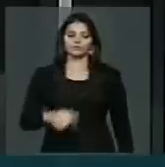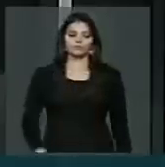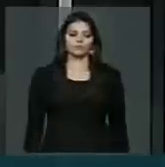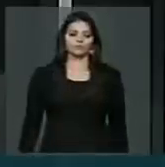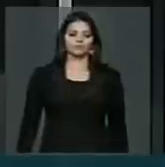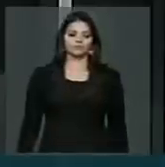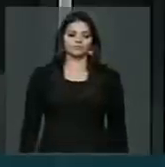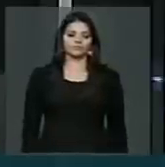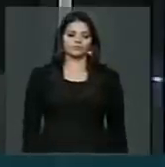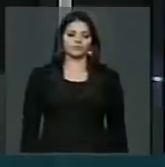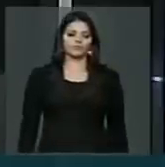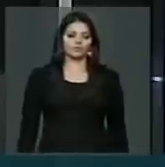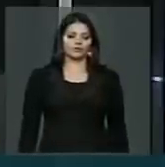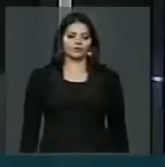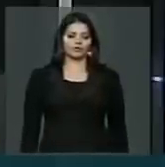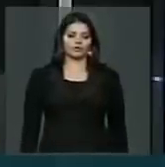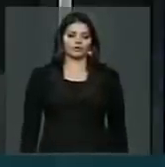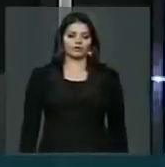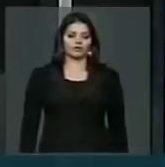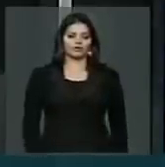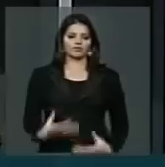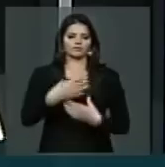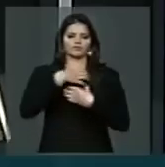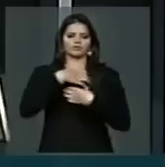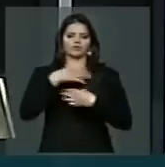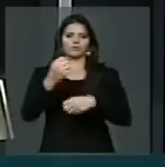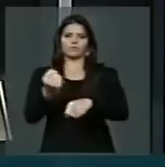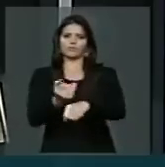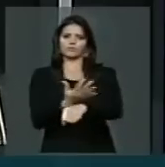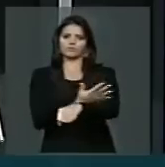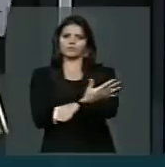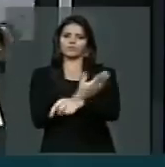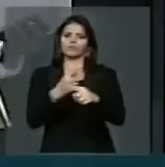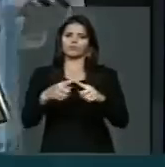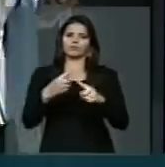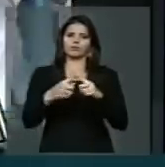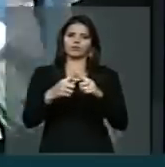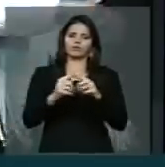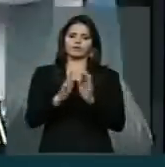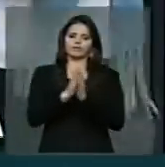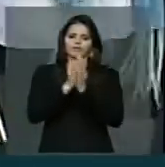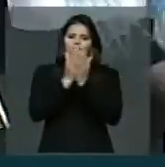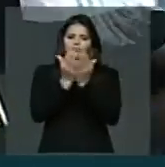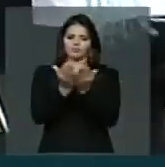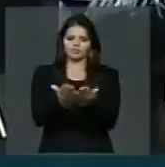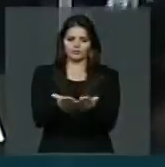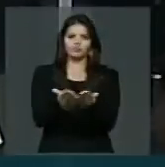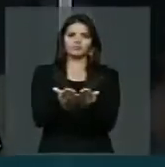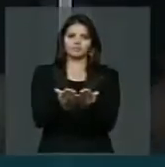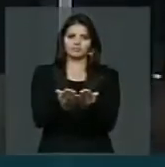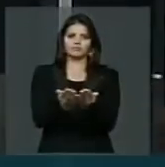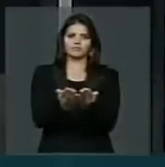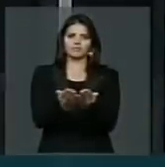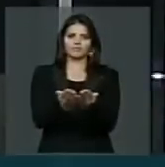é com sentimento e com emoção, porque quando eu abri este livro sagrado, Sheik She'ah,